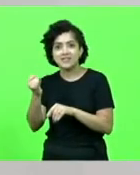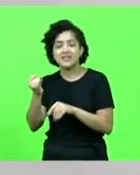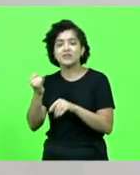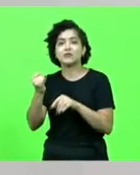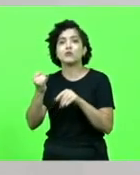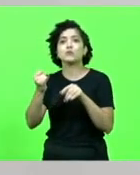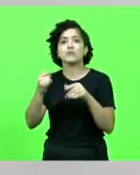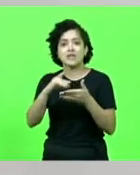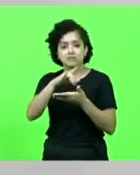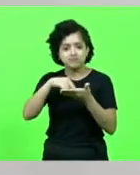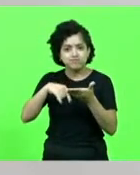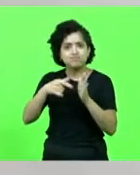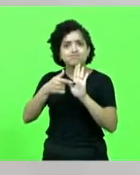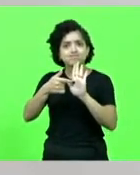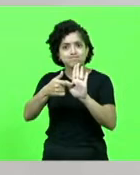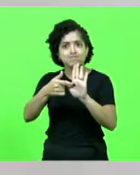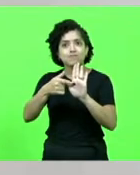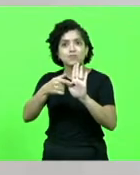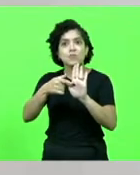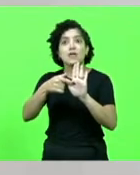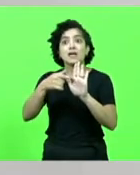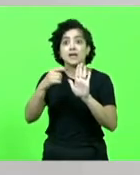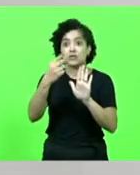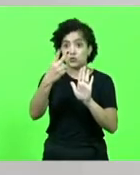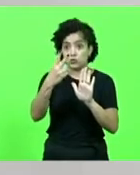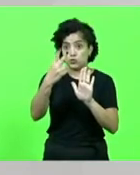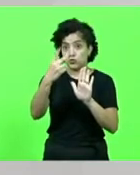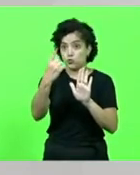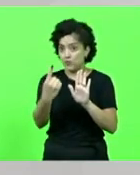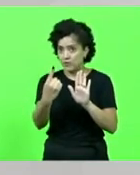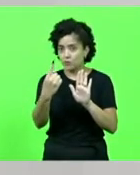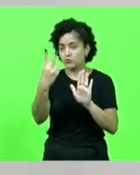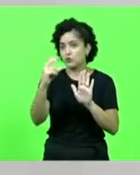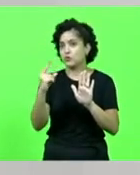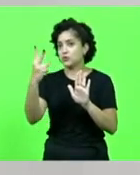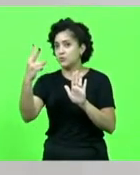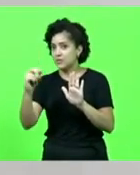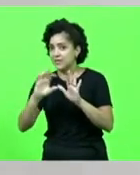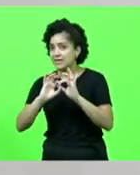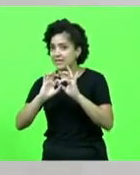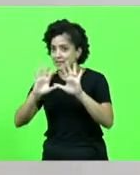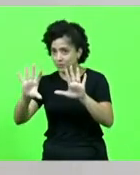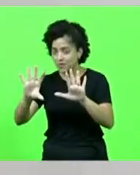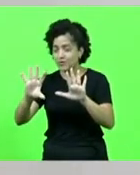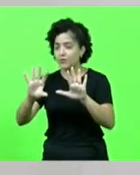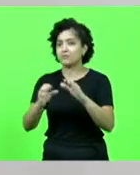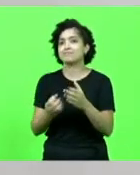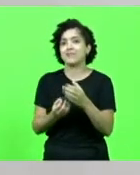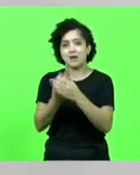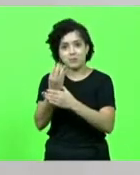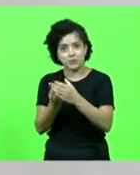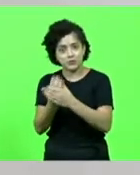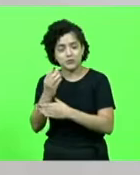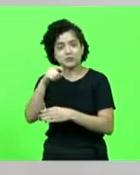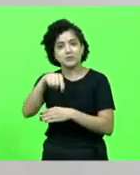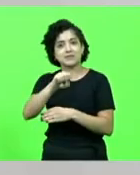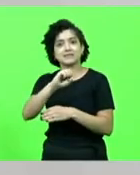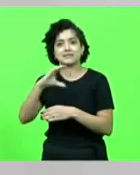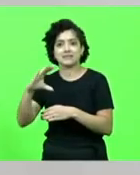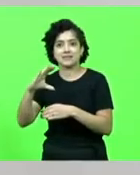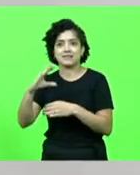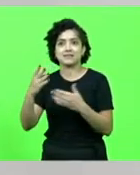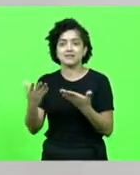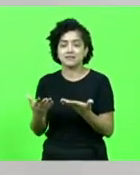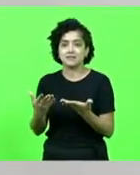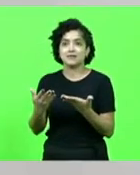emitiu a instrução normativa número 1 de 2020, que liberou a produção de macroalga aqui em Santa Catarina. A partir de